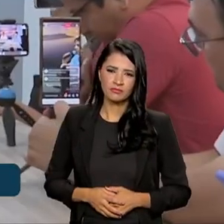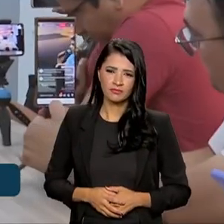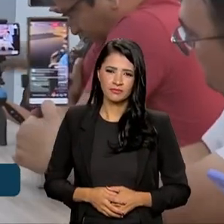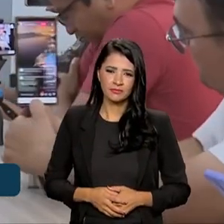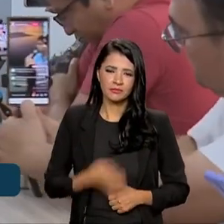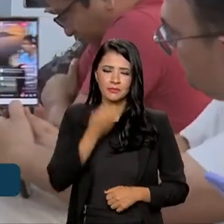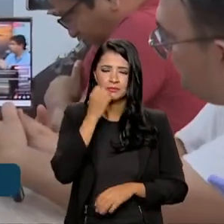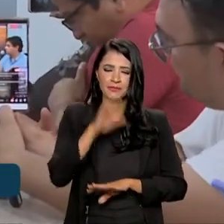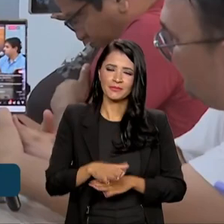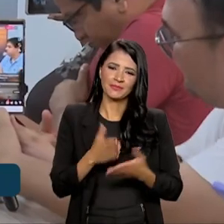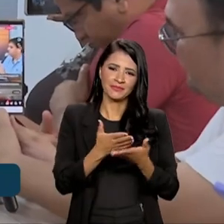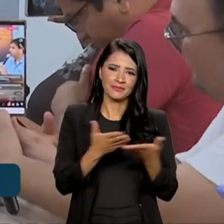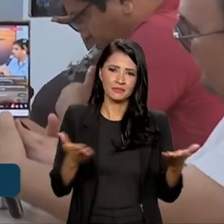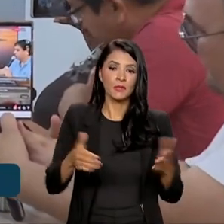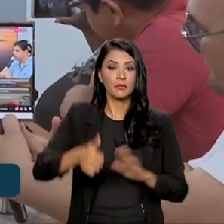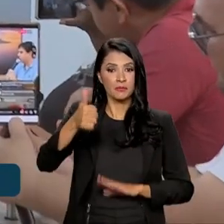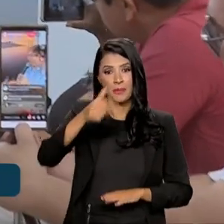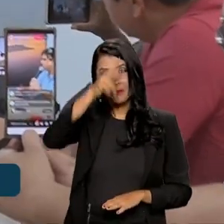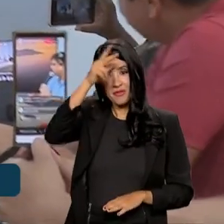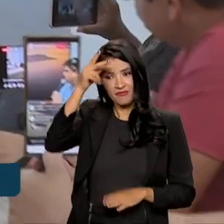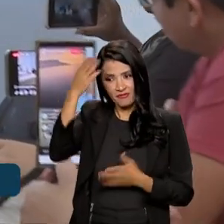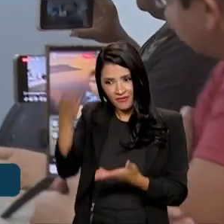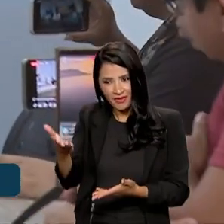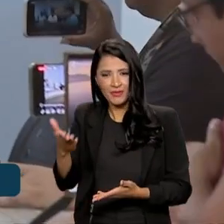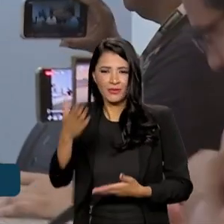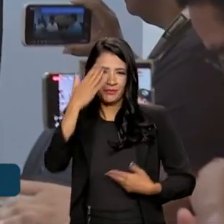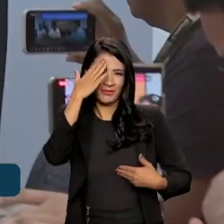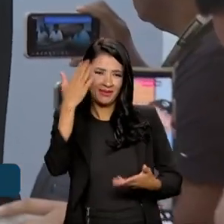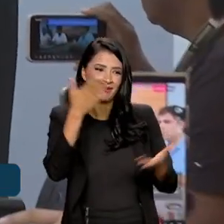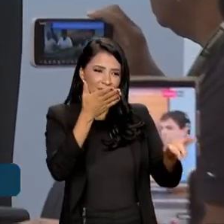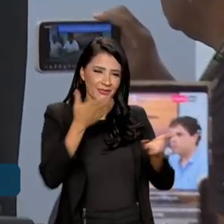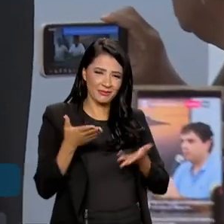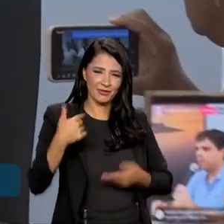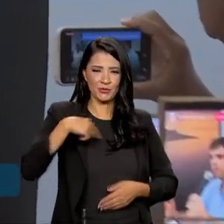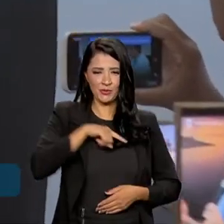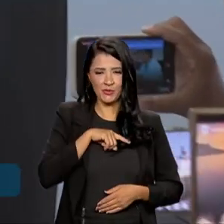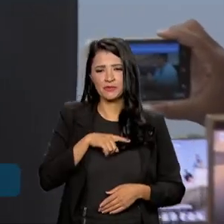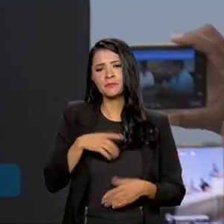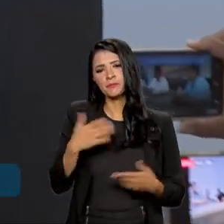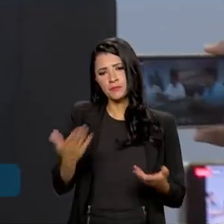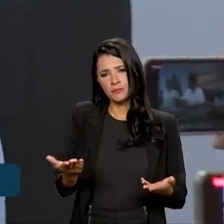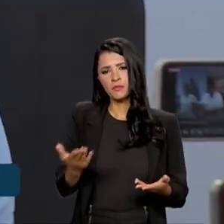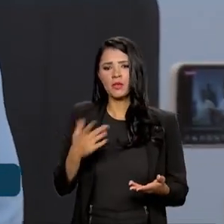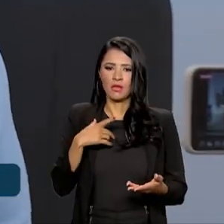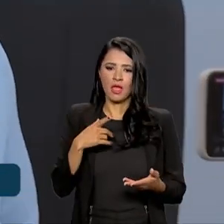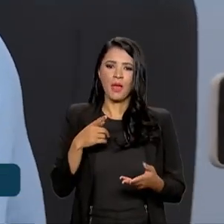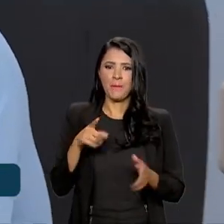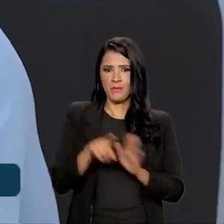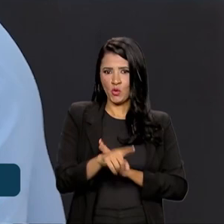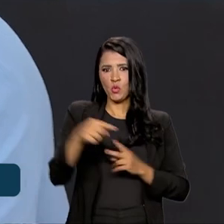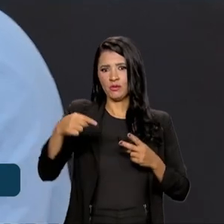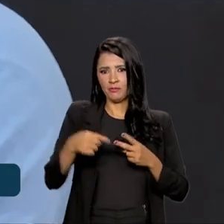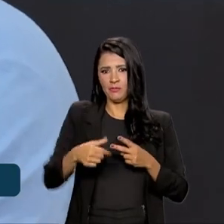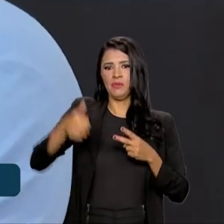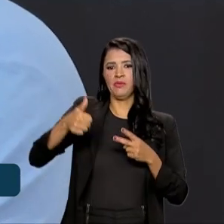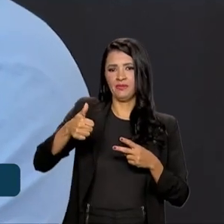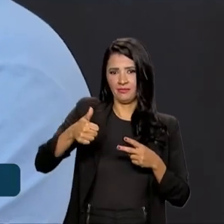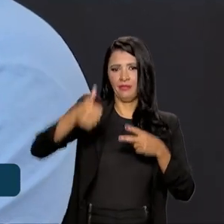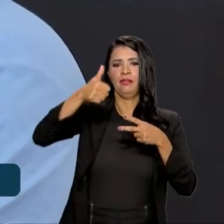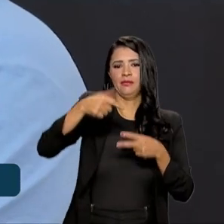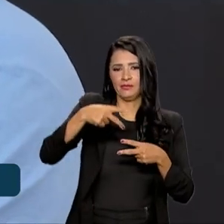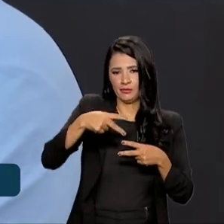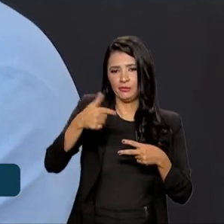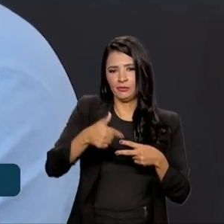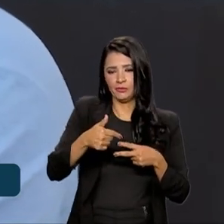Boa tarde a todos. Primeiro, prefeito, muito obrigado aqui pela acolhida. De trás para frente a pergunta. Quando o